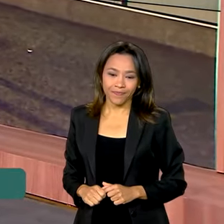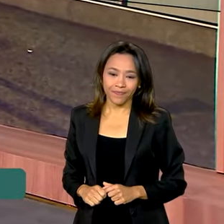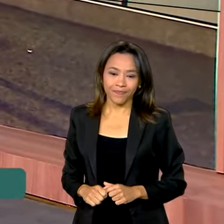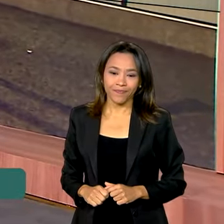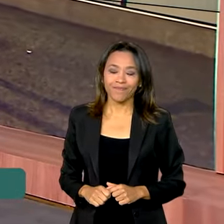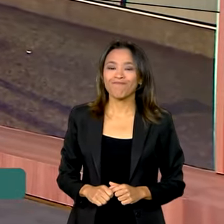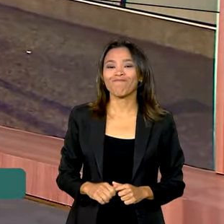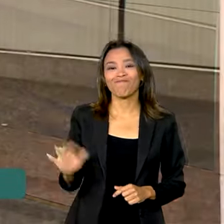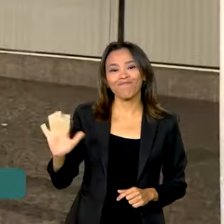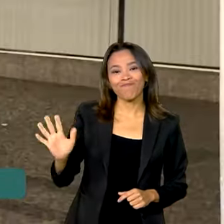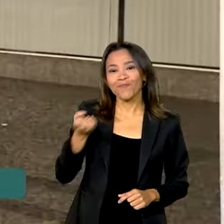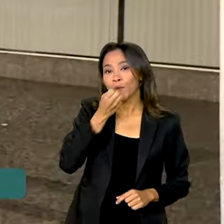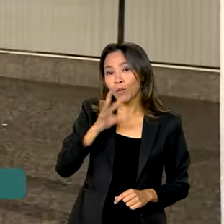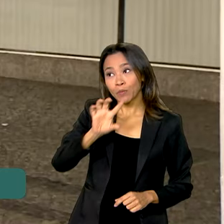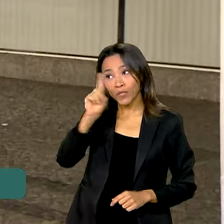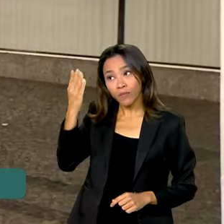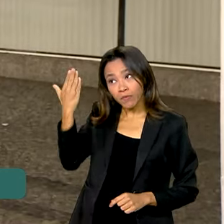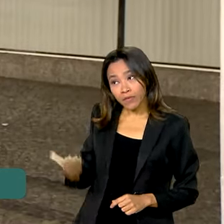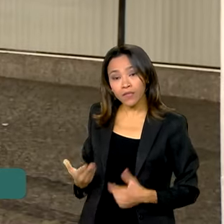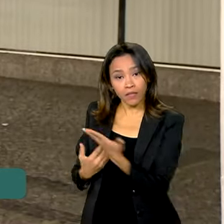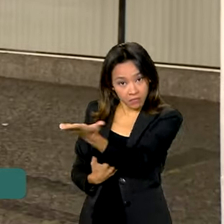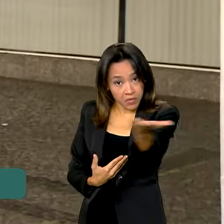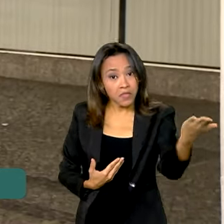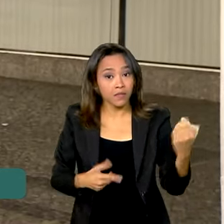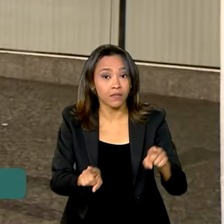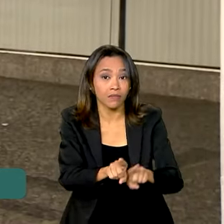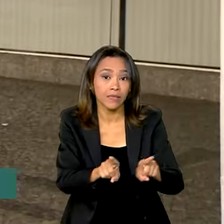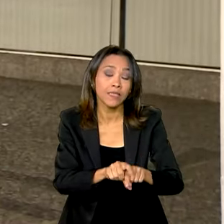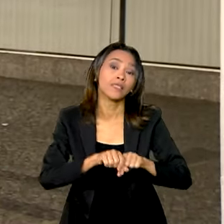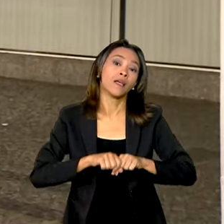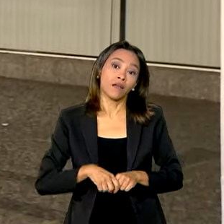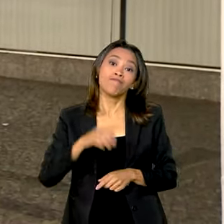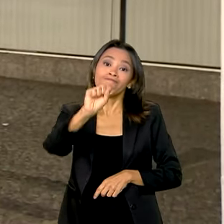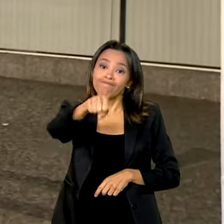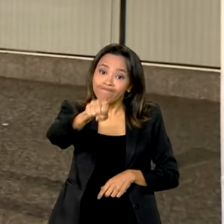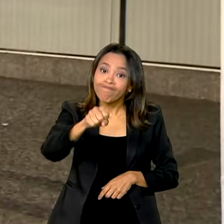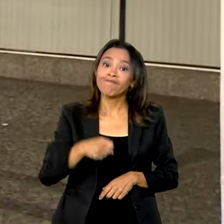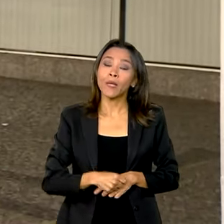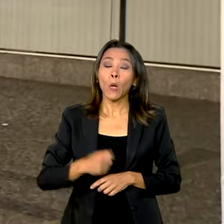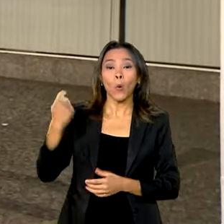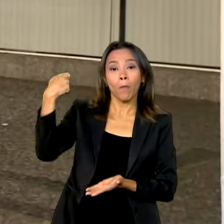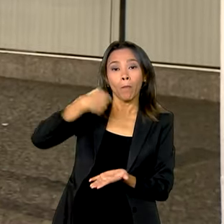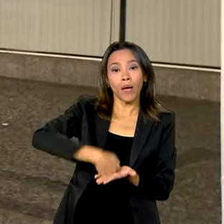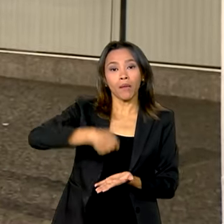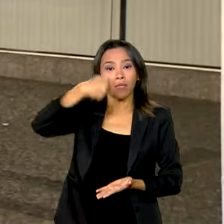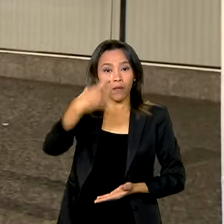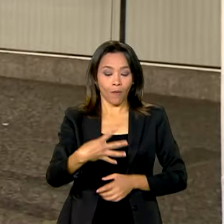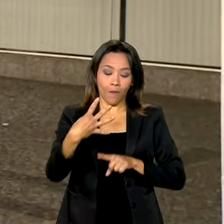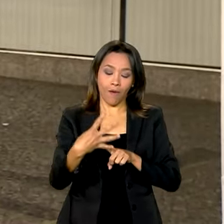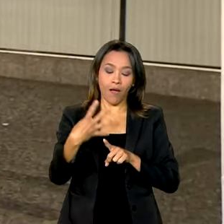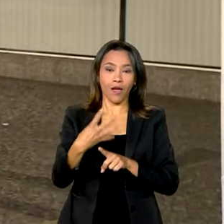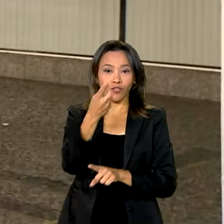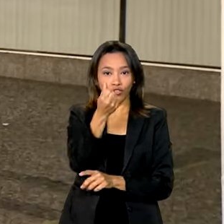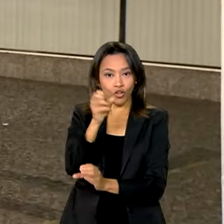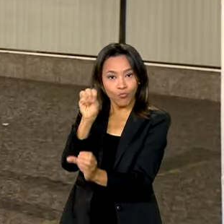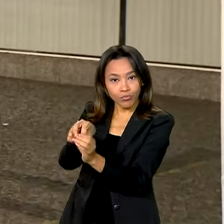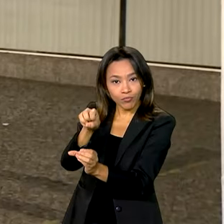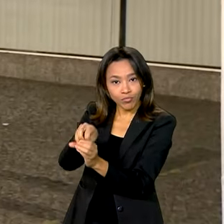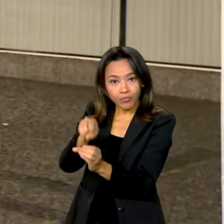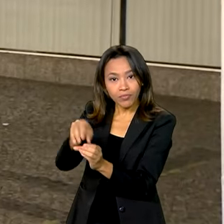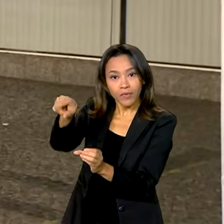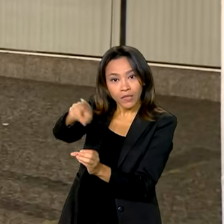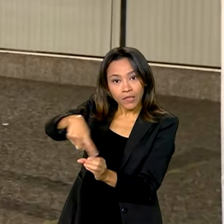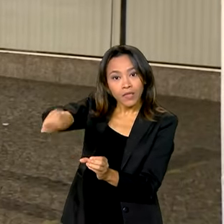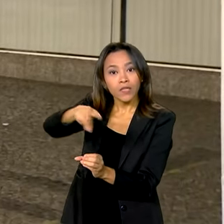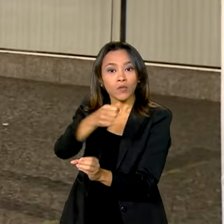Oi, Vanessa. Bom dia para você, bom dia a todos. Isso, o pagamento da quarta parcela do programa Pé de Meia, referente à